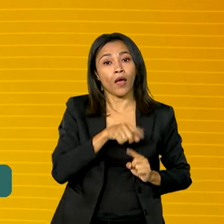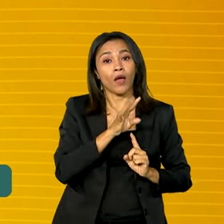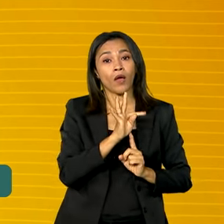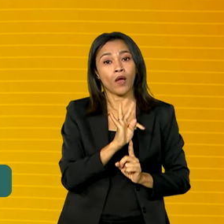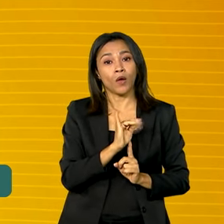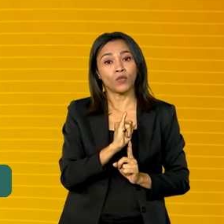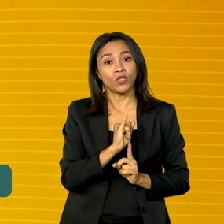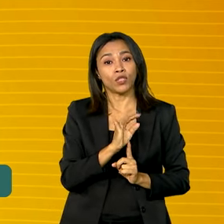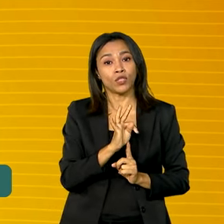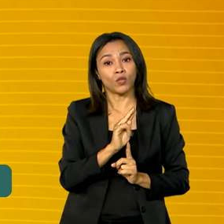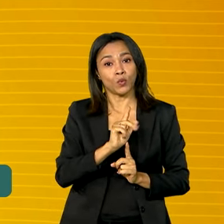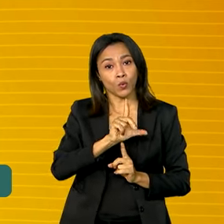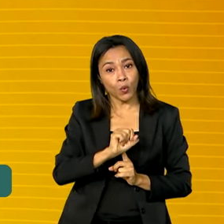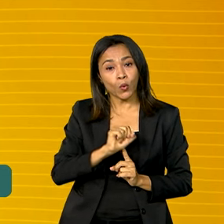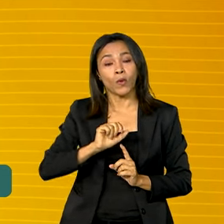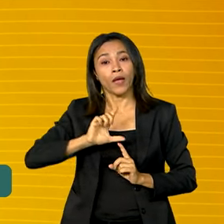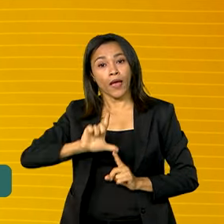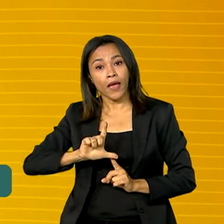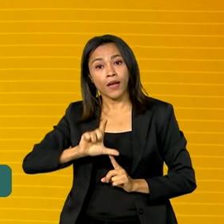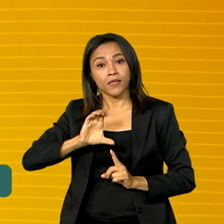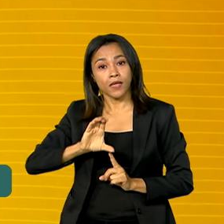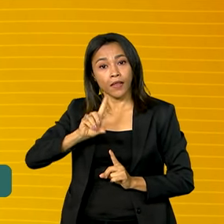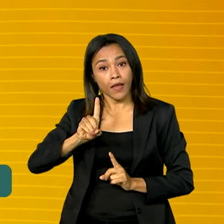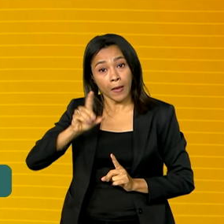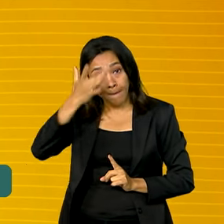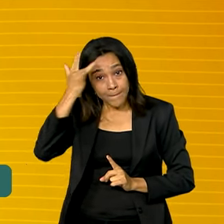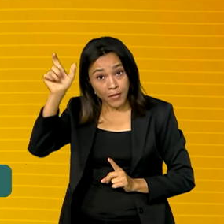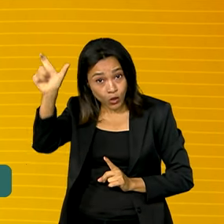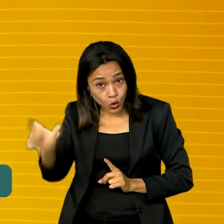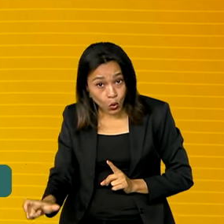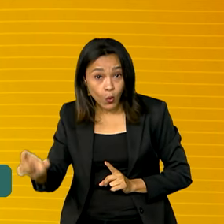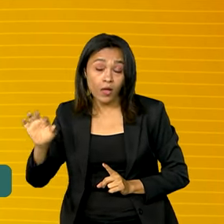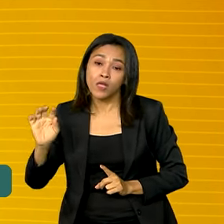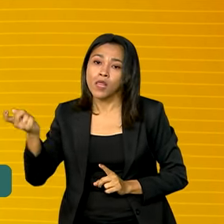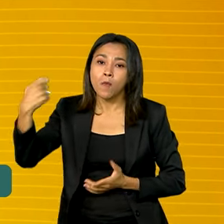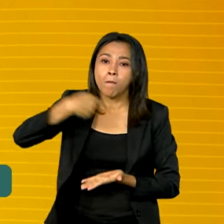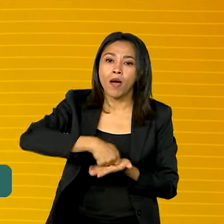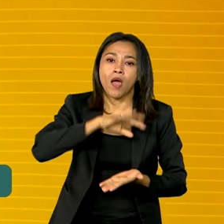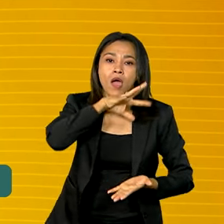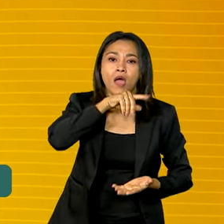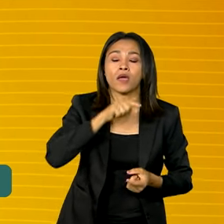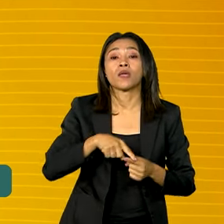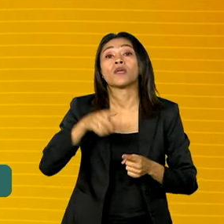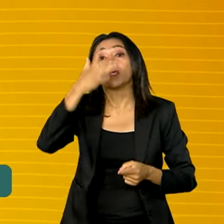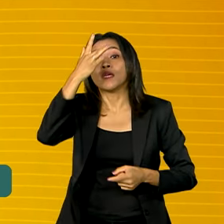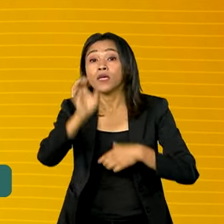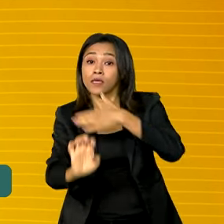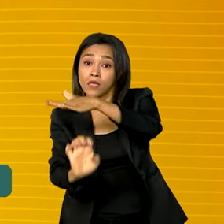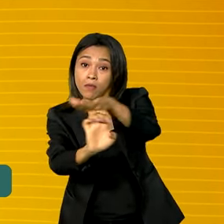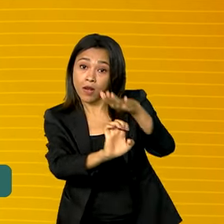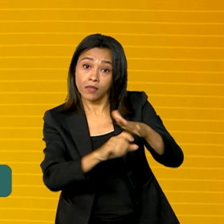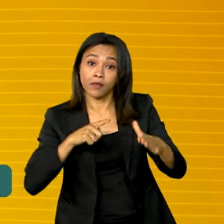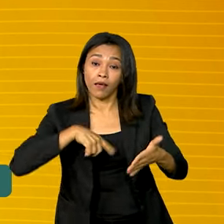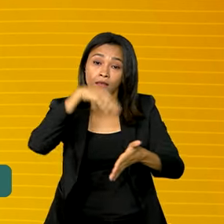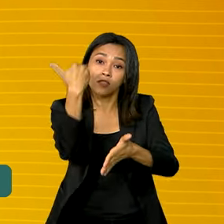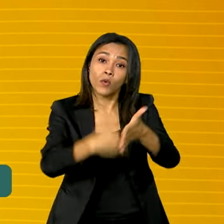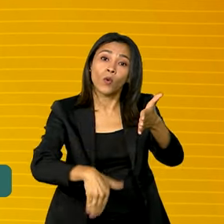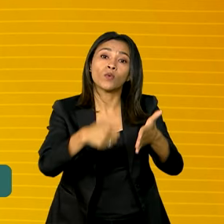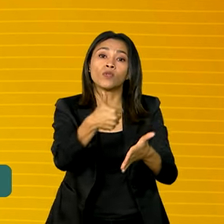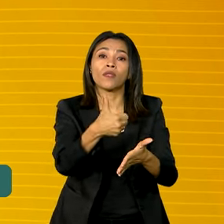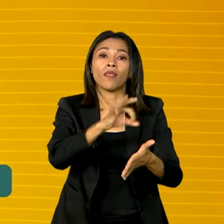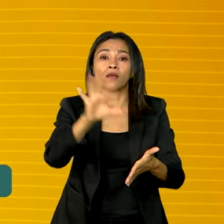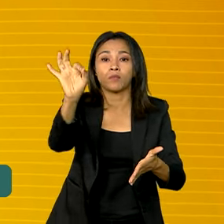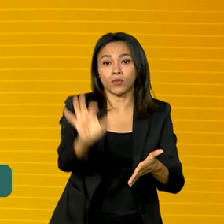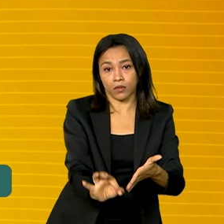LCD, pessoa física não paga imposto de renda e pessoa jurídica tem o desconto de 10% do imposto de renda.